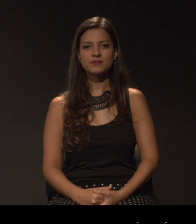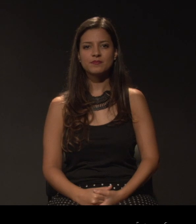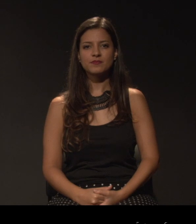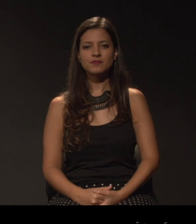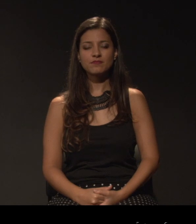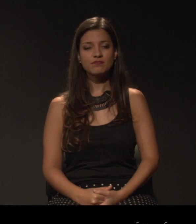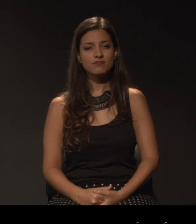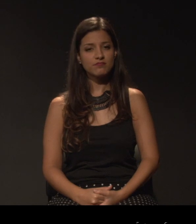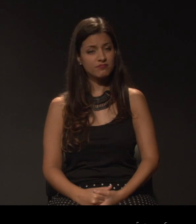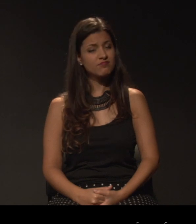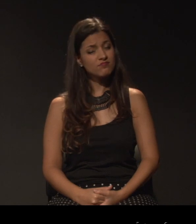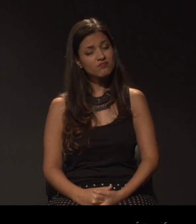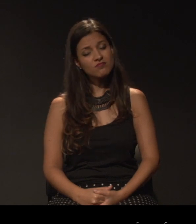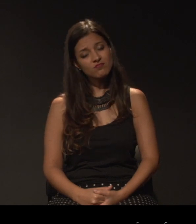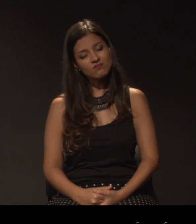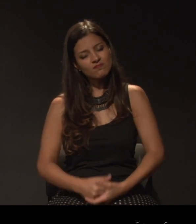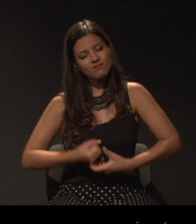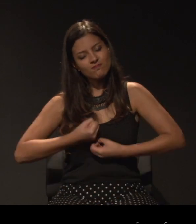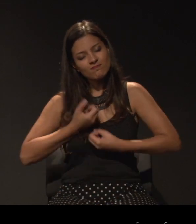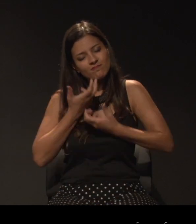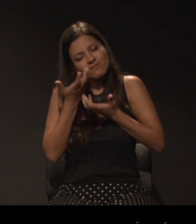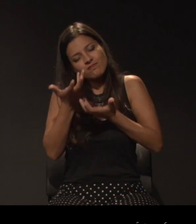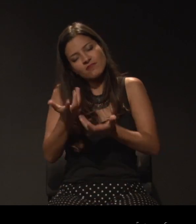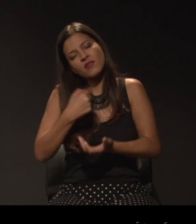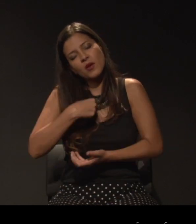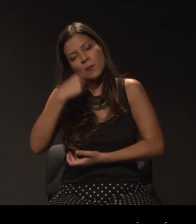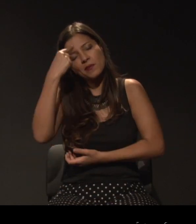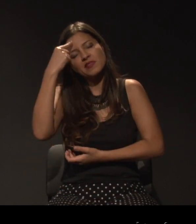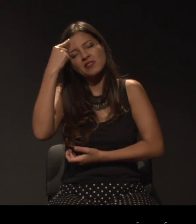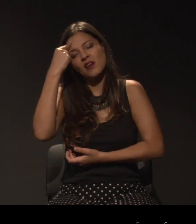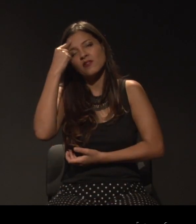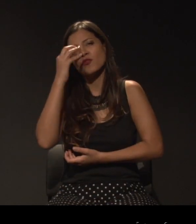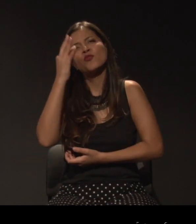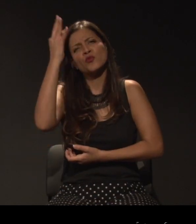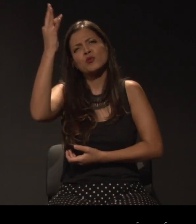Eu confesso que o meu consolo era pensar que tudo aquilo um dia ia acabar.